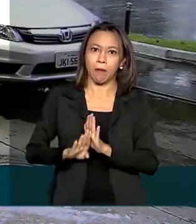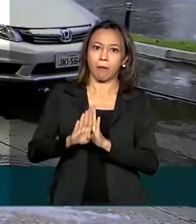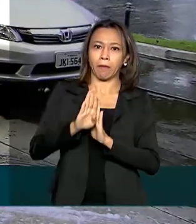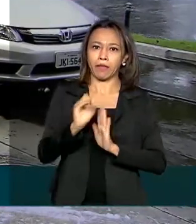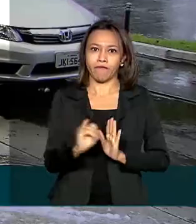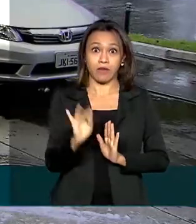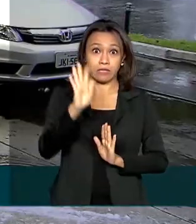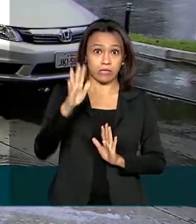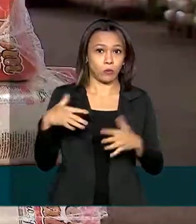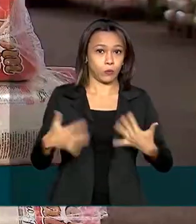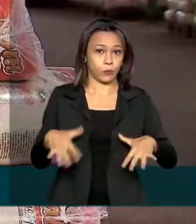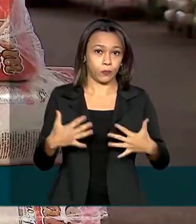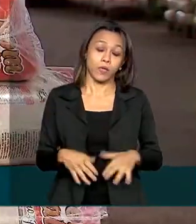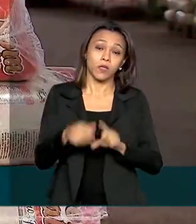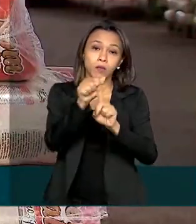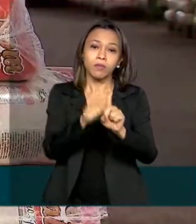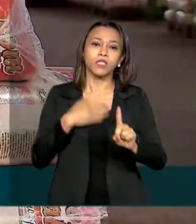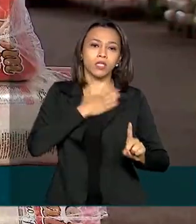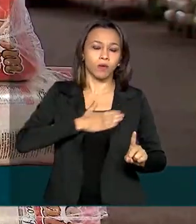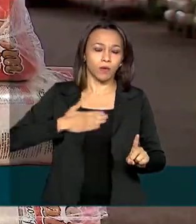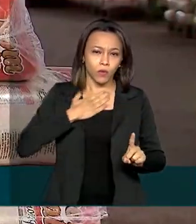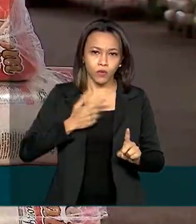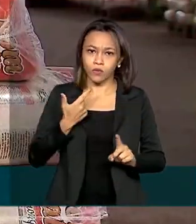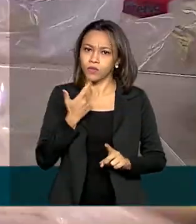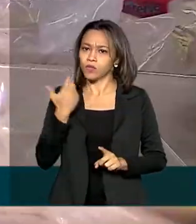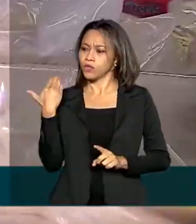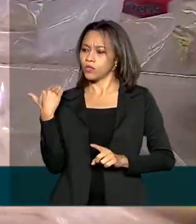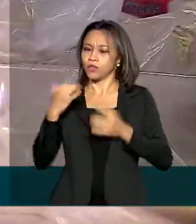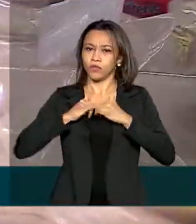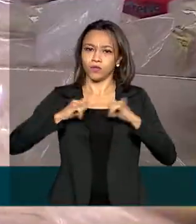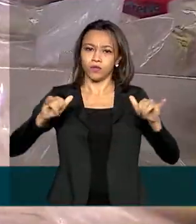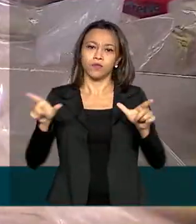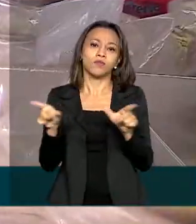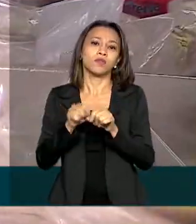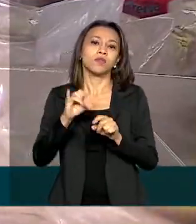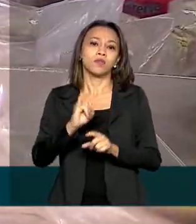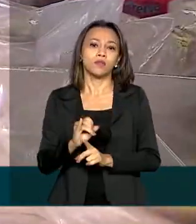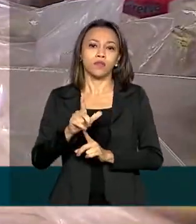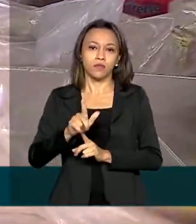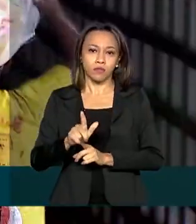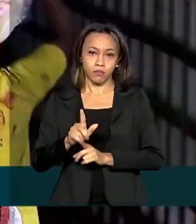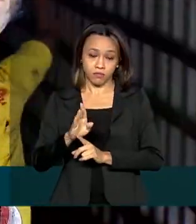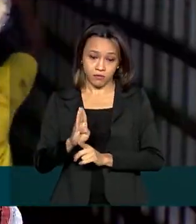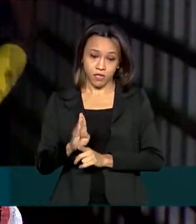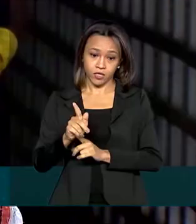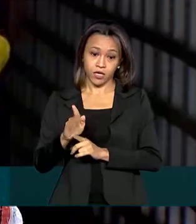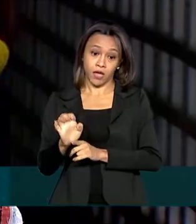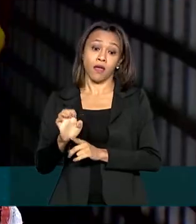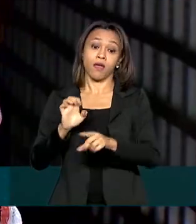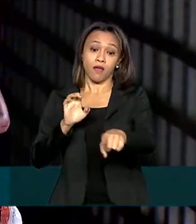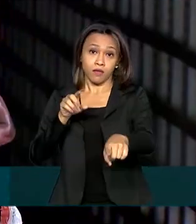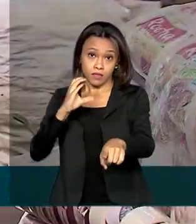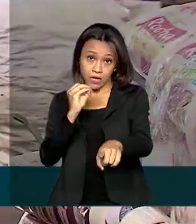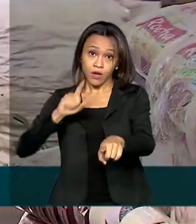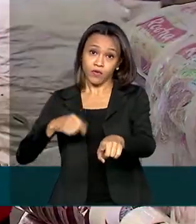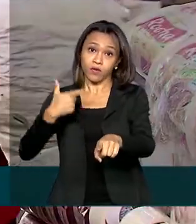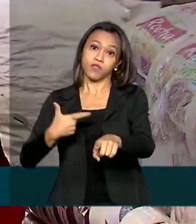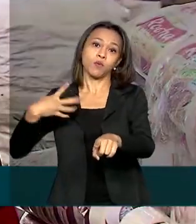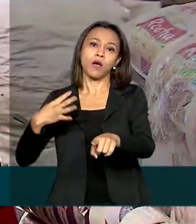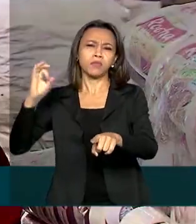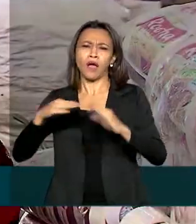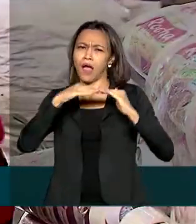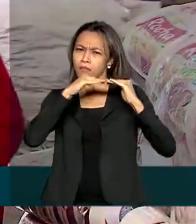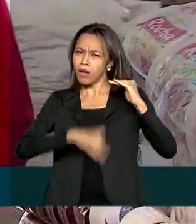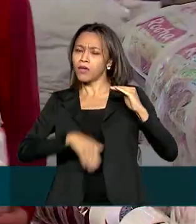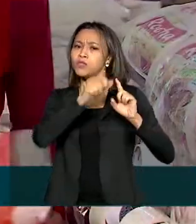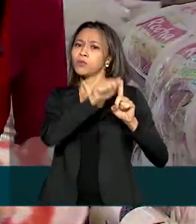inflação. Em agosto, o índice oficial divulgado pelo IBGE ficou em 0,24%, abaixo da inflação